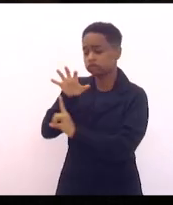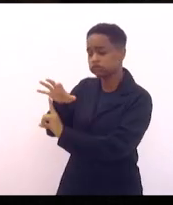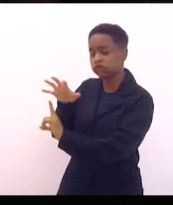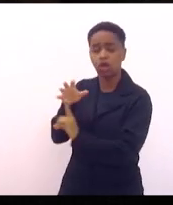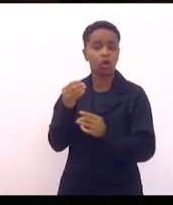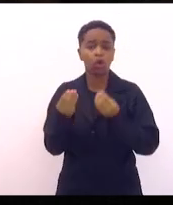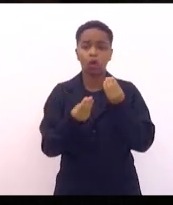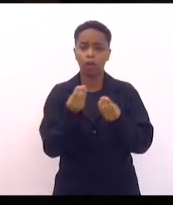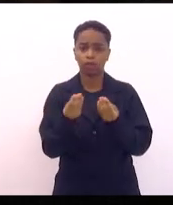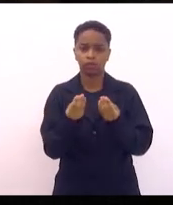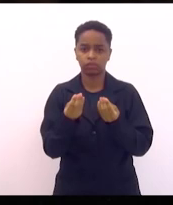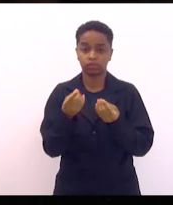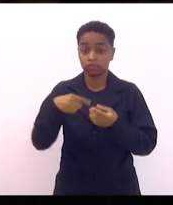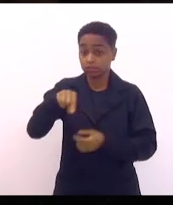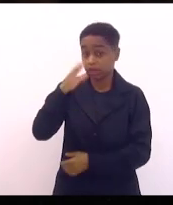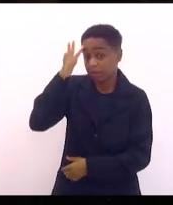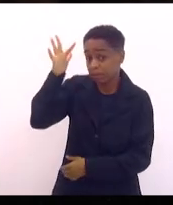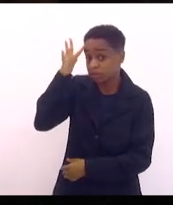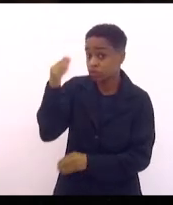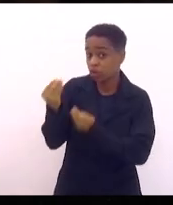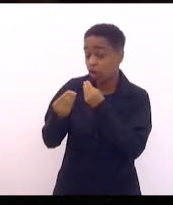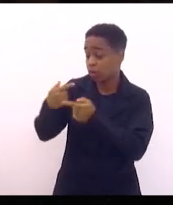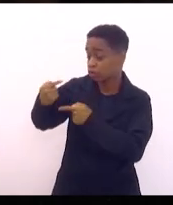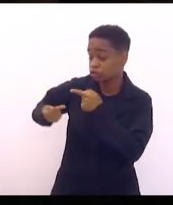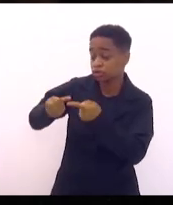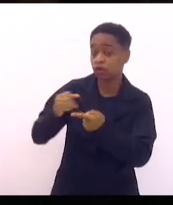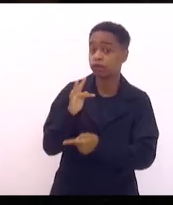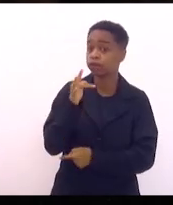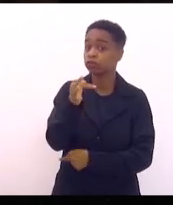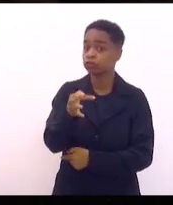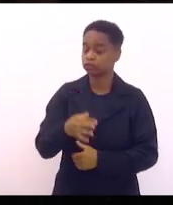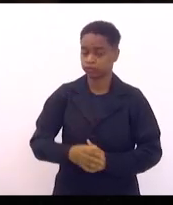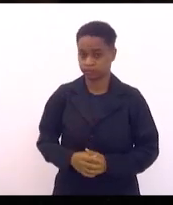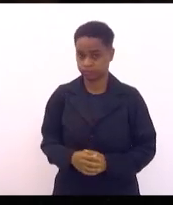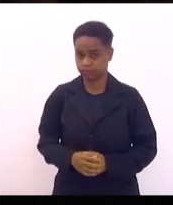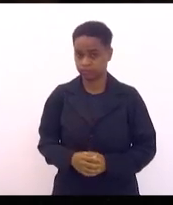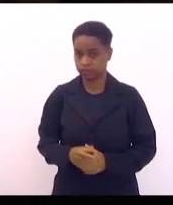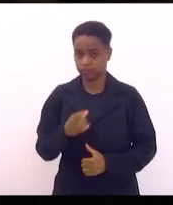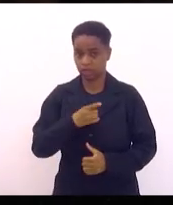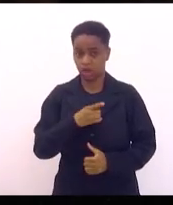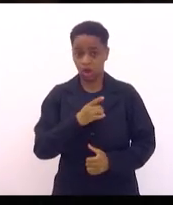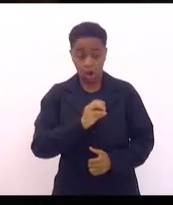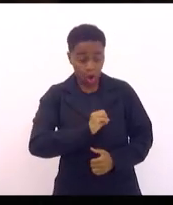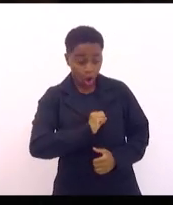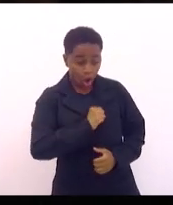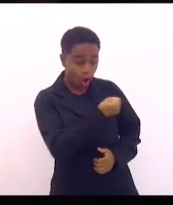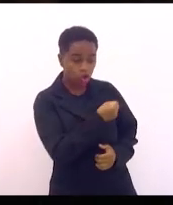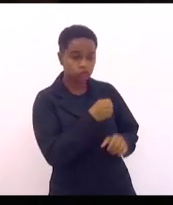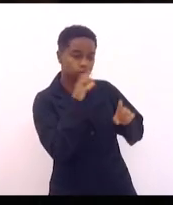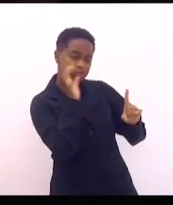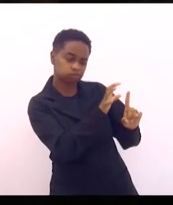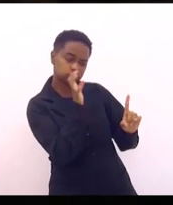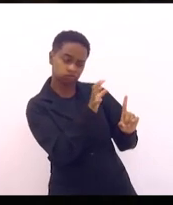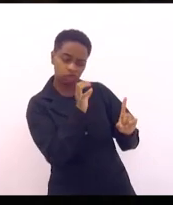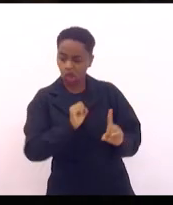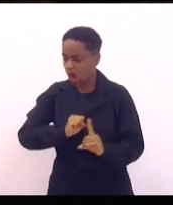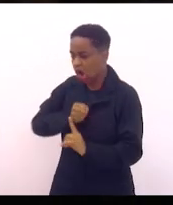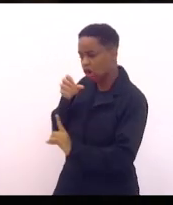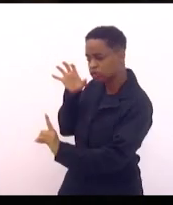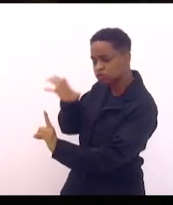Imagine o que vai acontecer nas próximas gerações. O ódio está sendo retroalimentado,